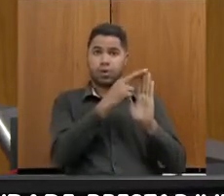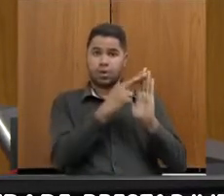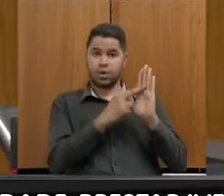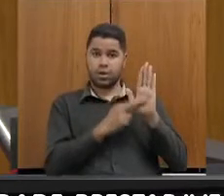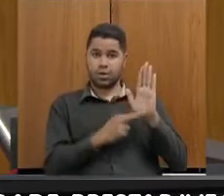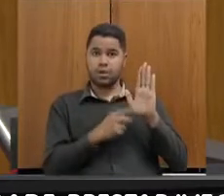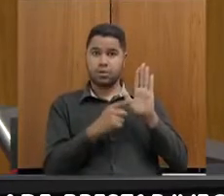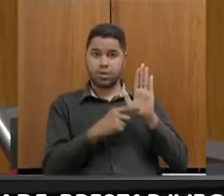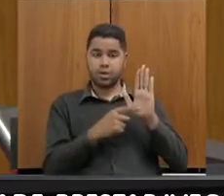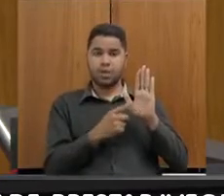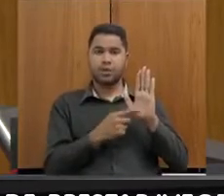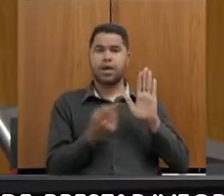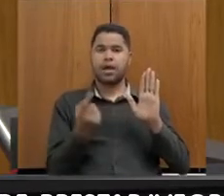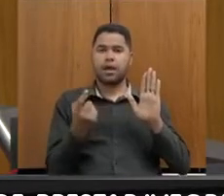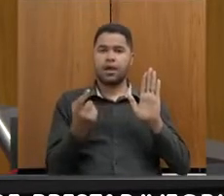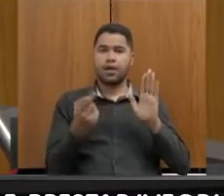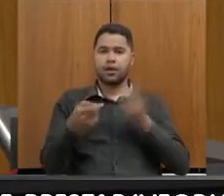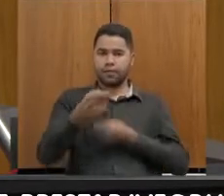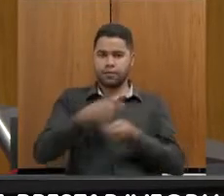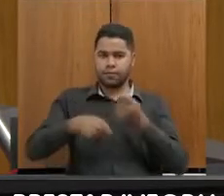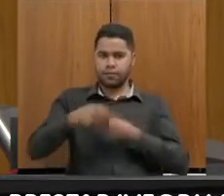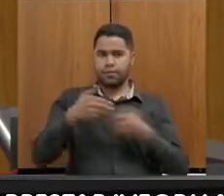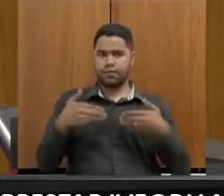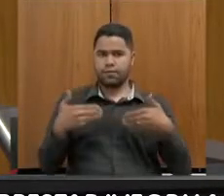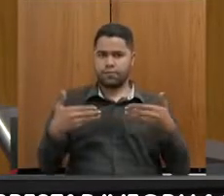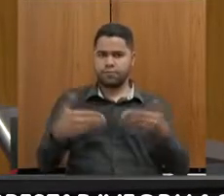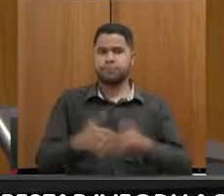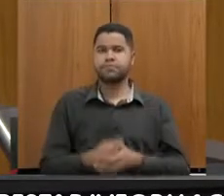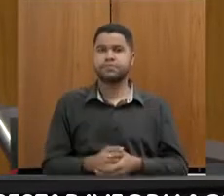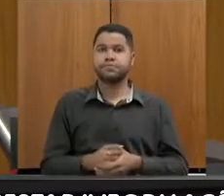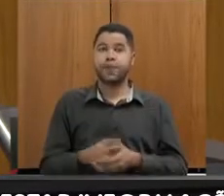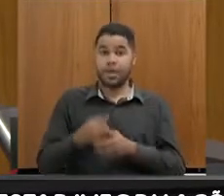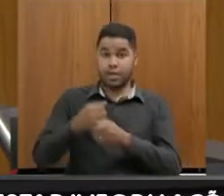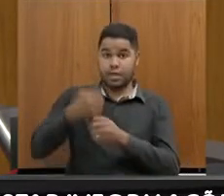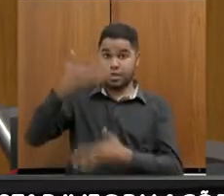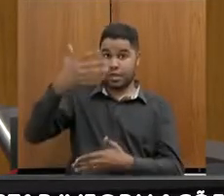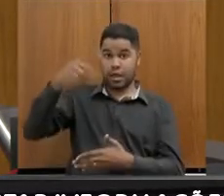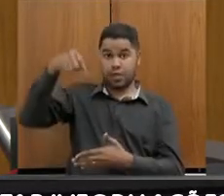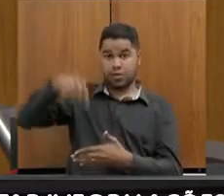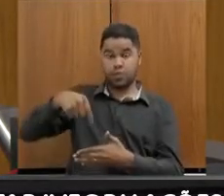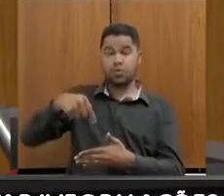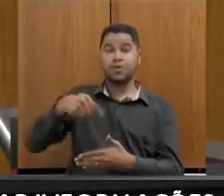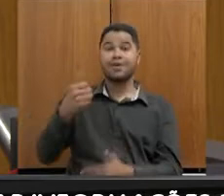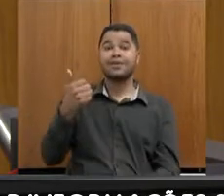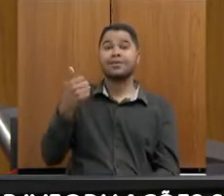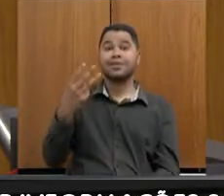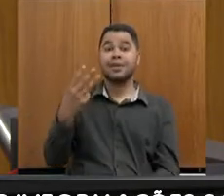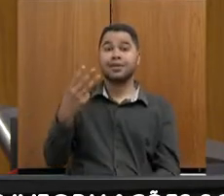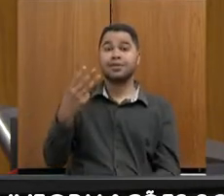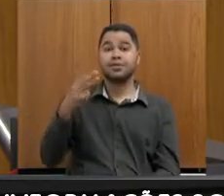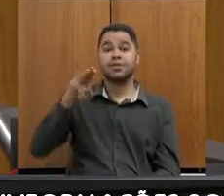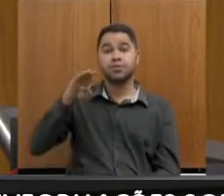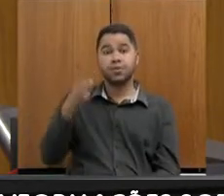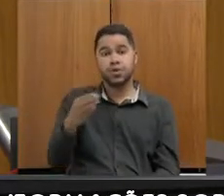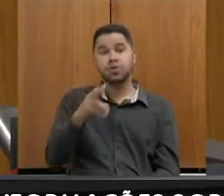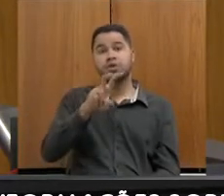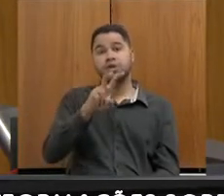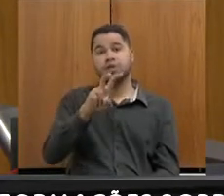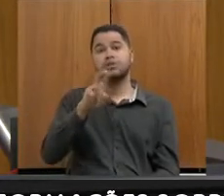da Fazenda, o resultado aqui, de acordo com dados do governo, de 13 bilhões, 530 milhões,